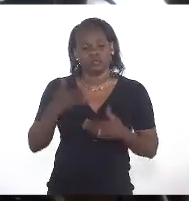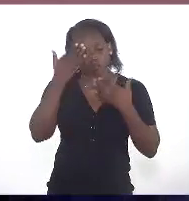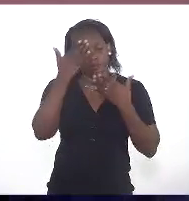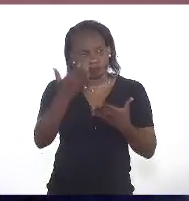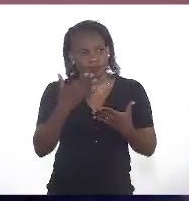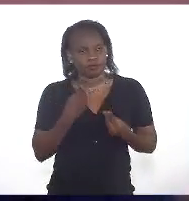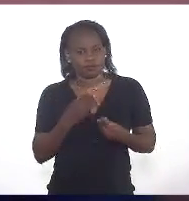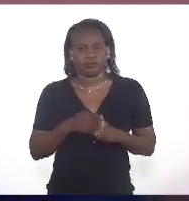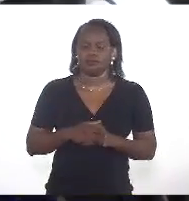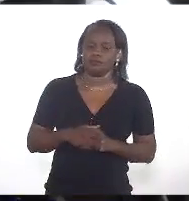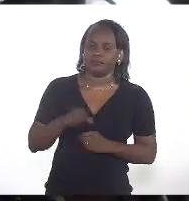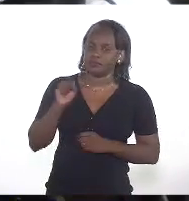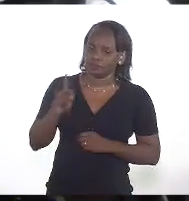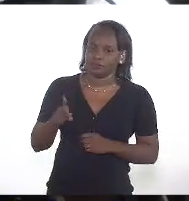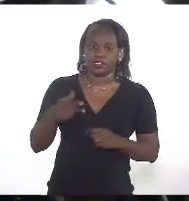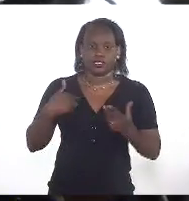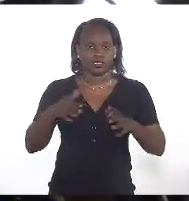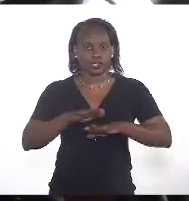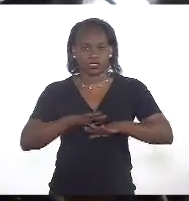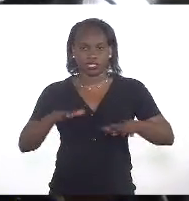eu agradeço. Ok. Então, nada mais a tratar na ordem.